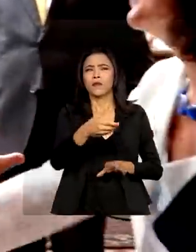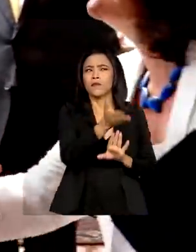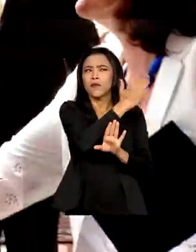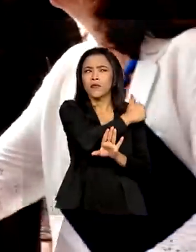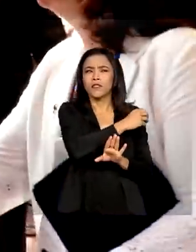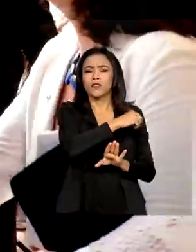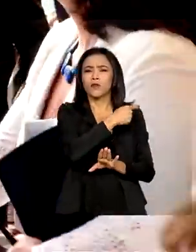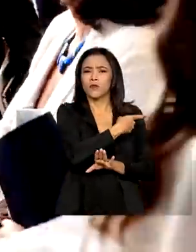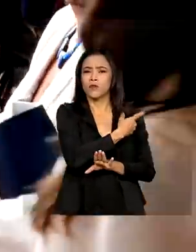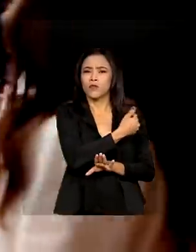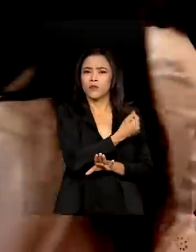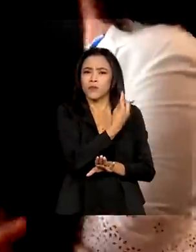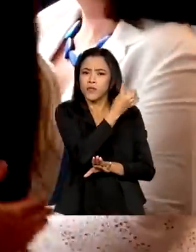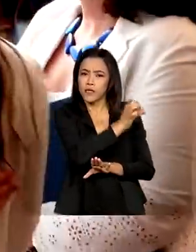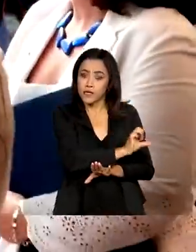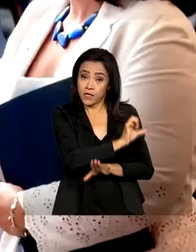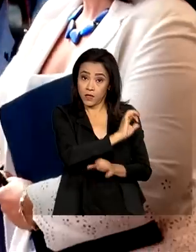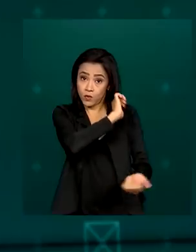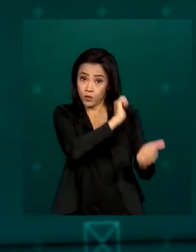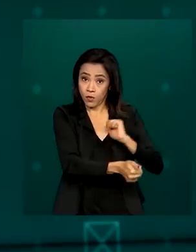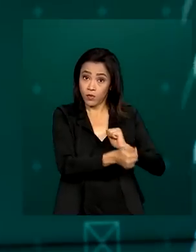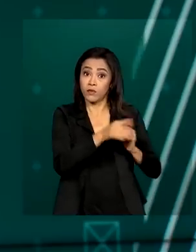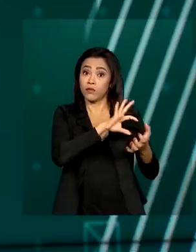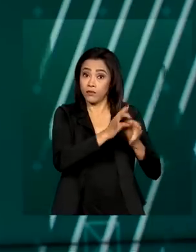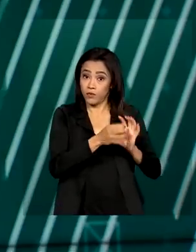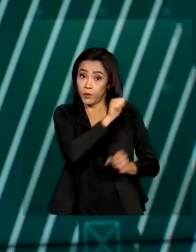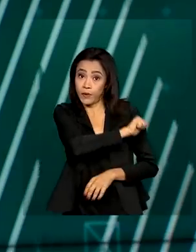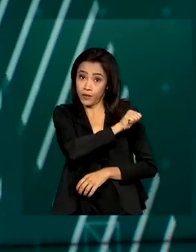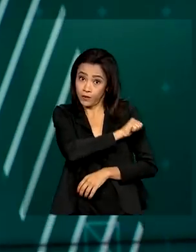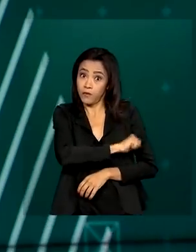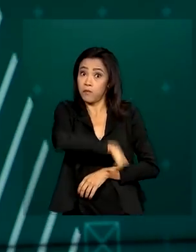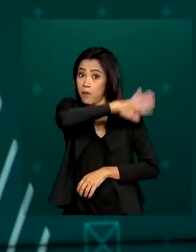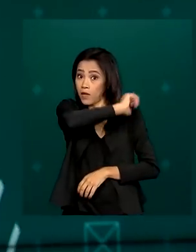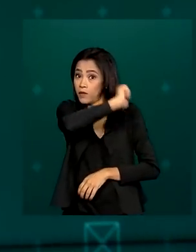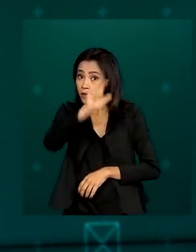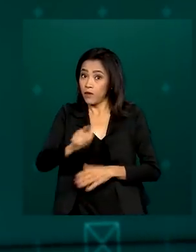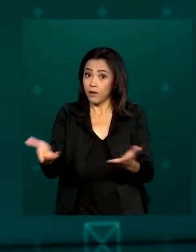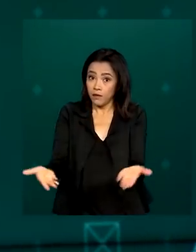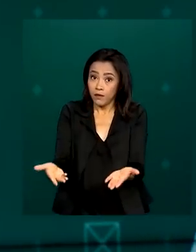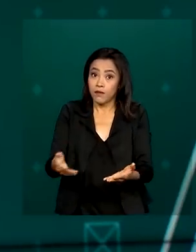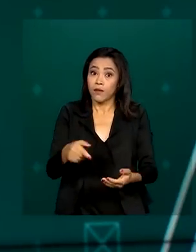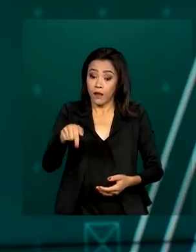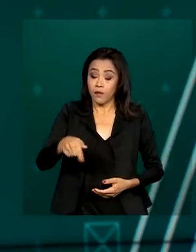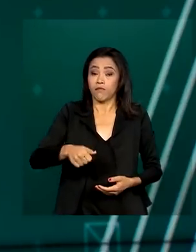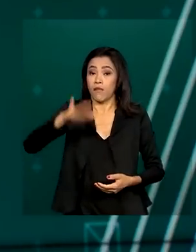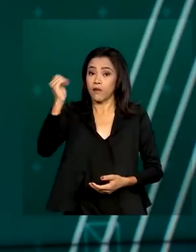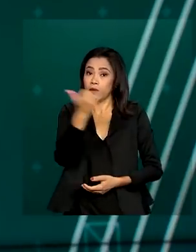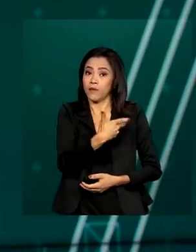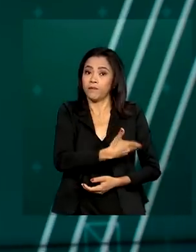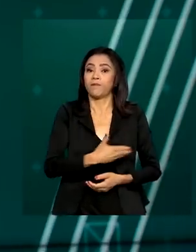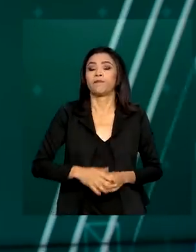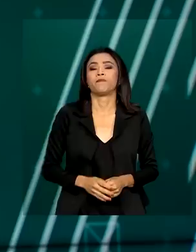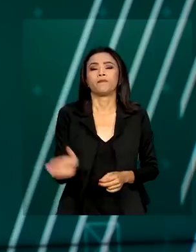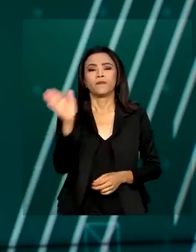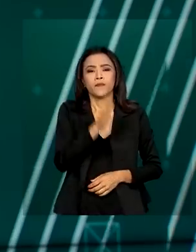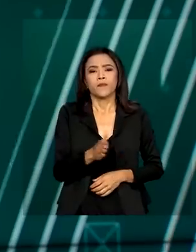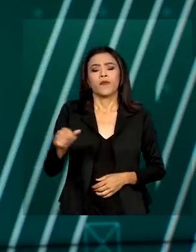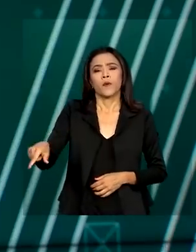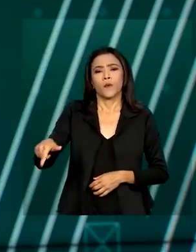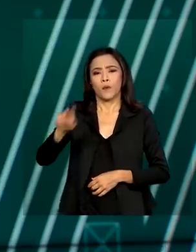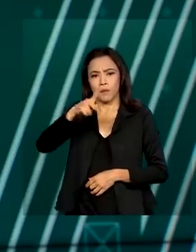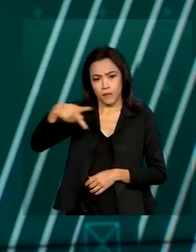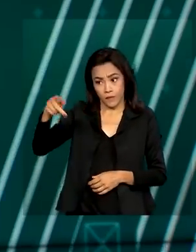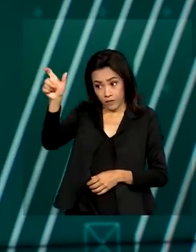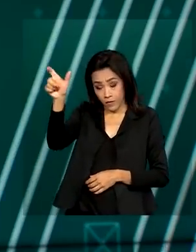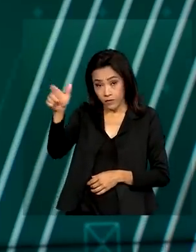2016 no Rio de Janeiro. Ao assumir o cargo de ministro da Fazenda, Fernando Haddad prometeu arrumar